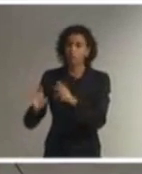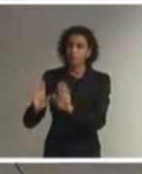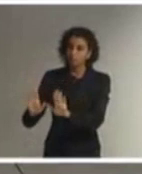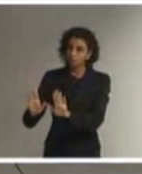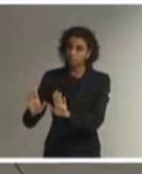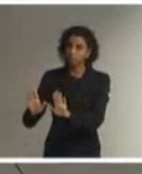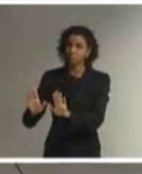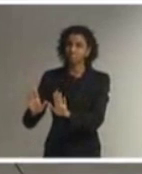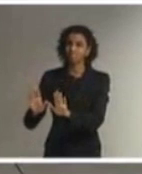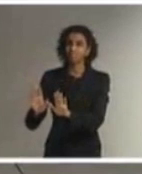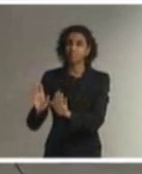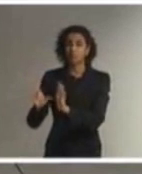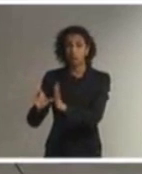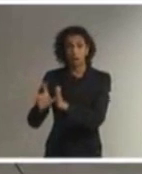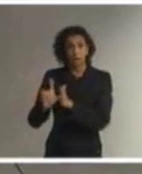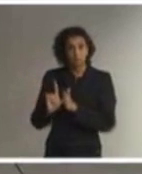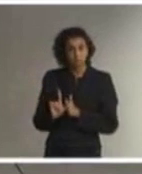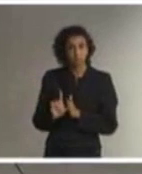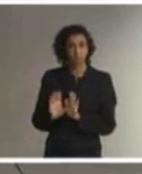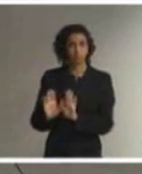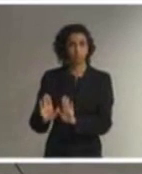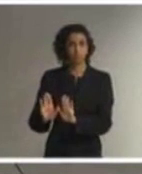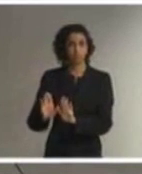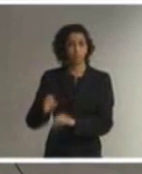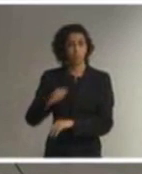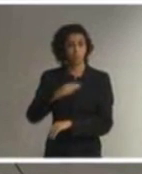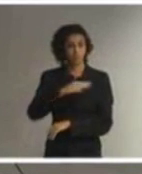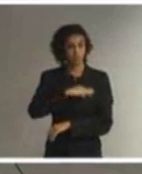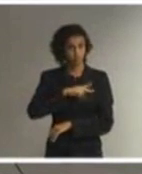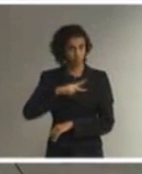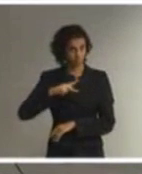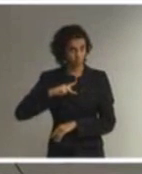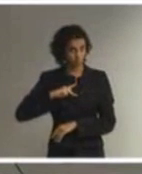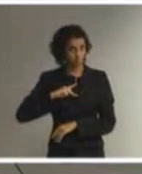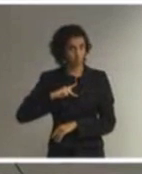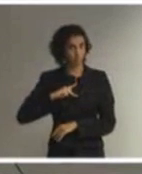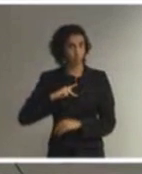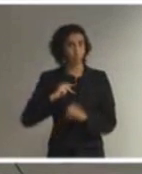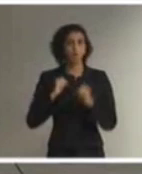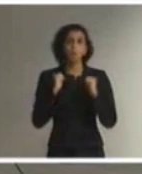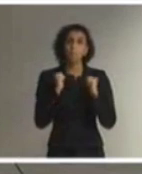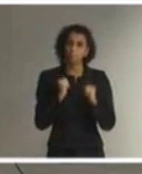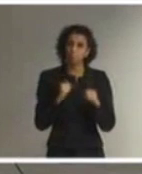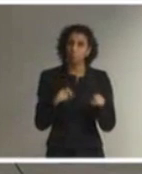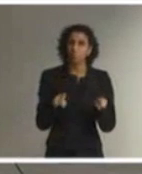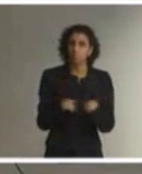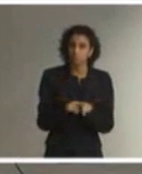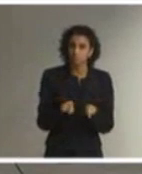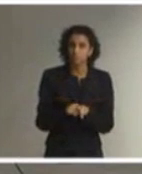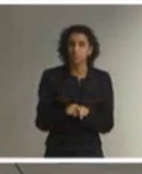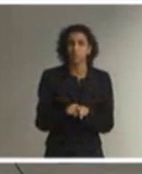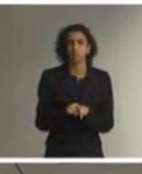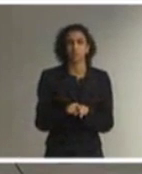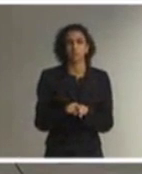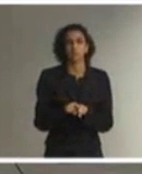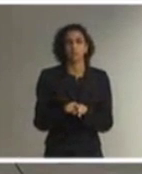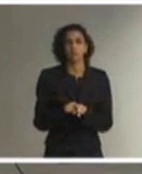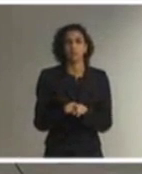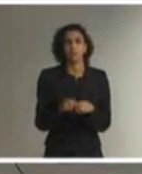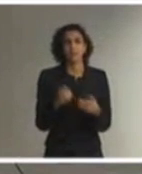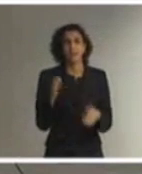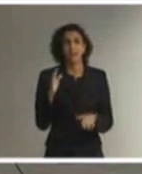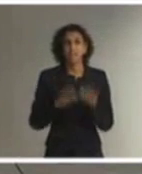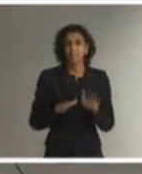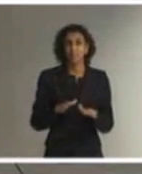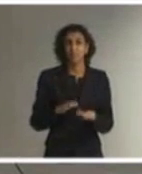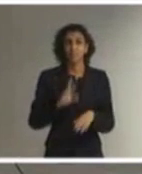frisar, o Ministério Público tem, dentro do seu alcance, medidas extrajudiciais, que são, muitas vezes, mais